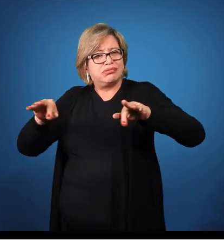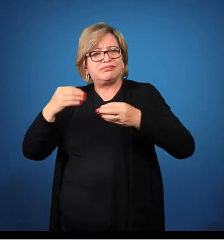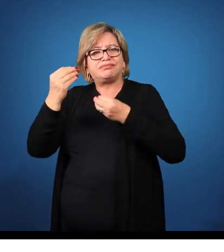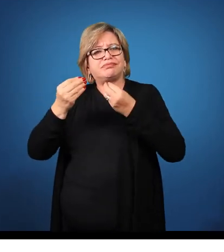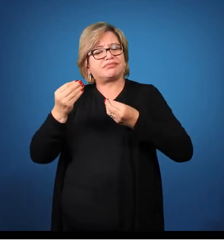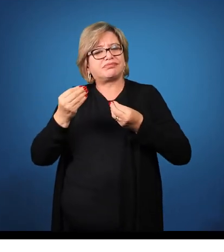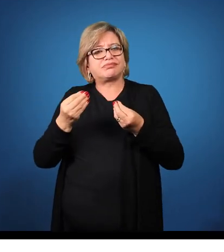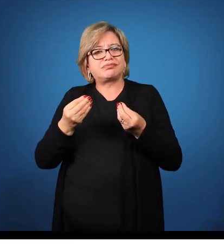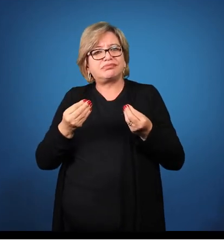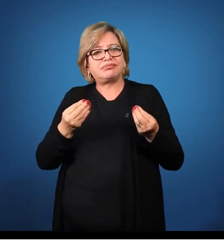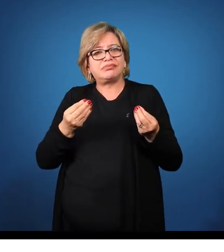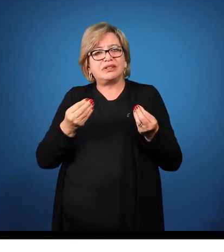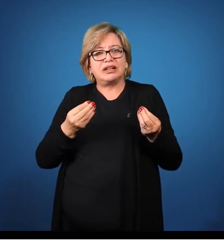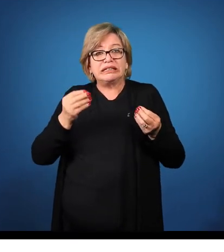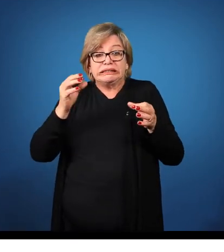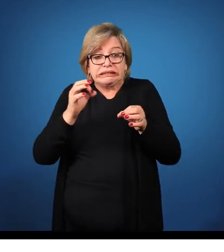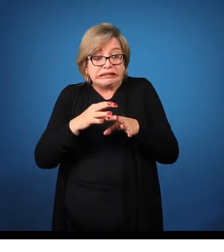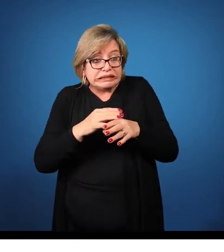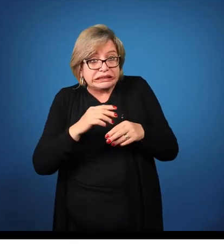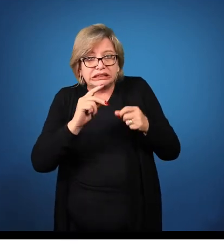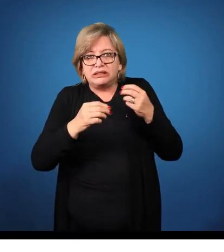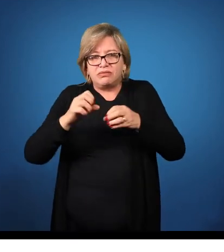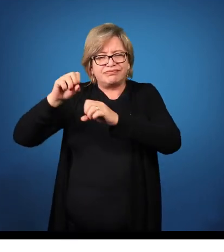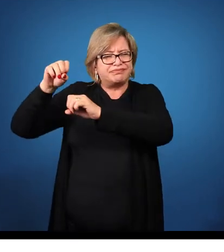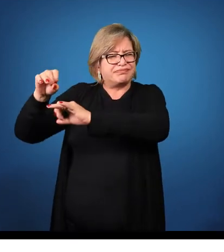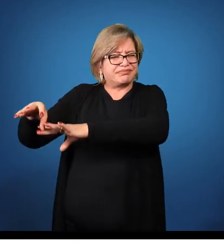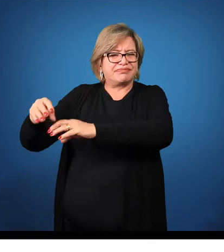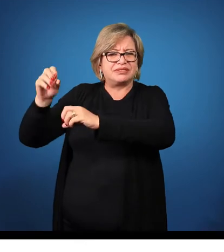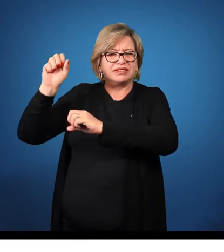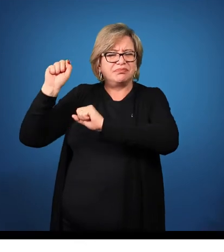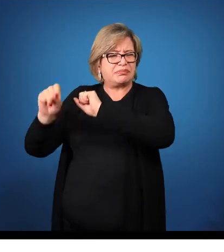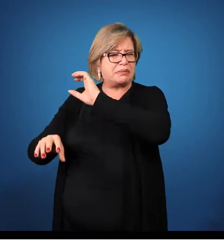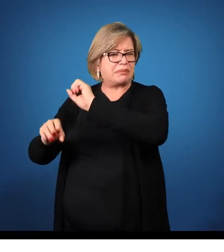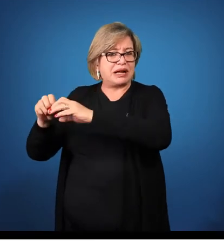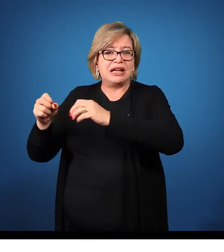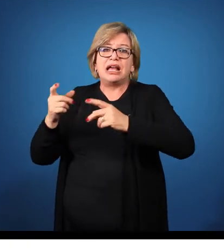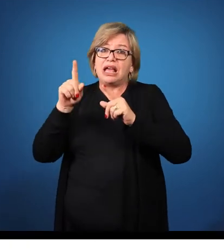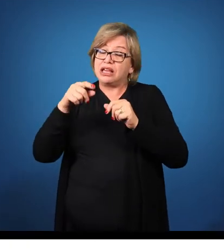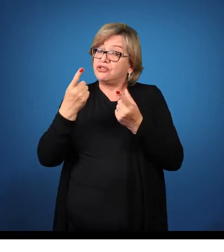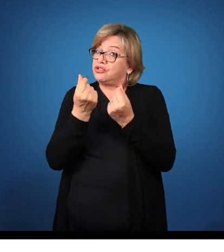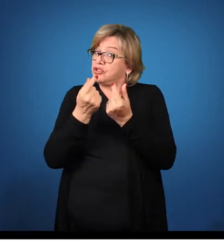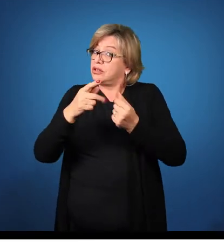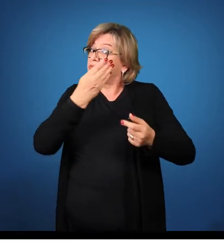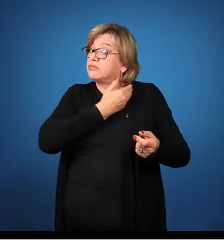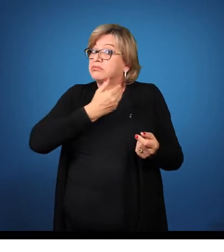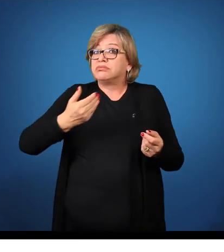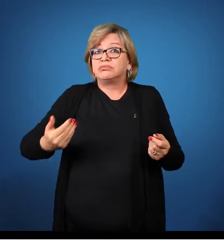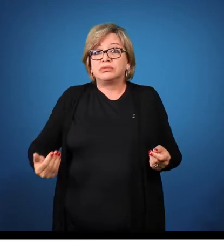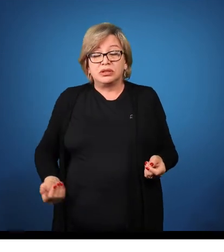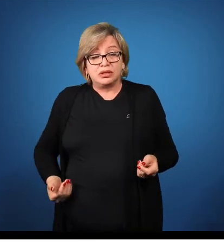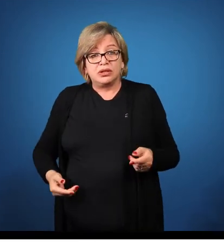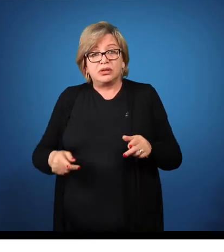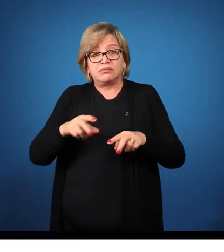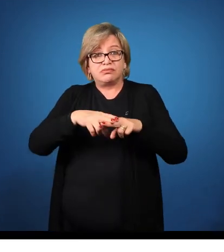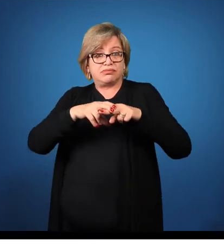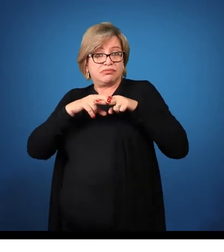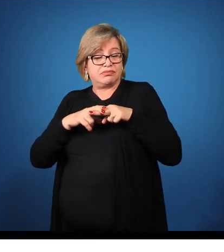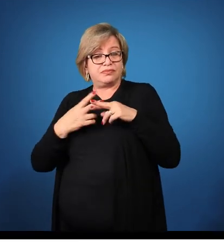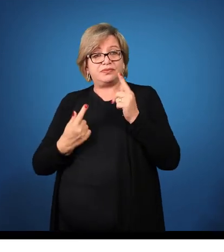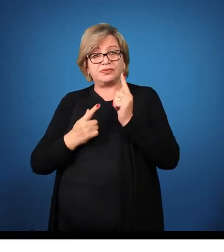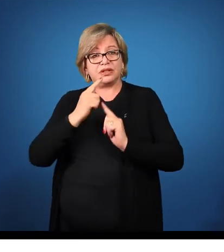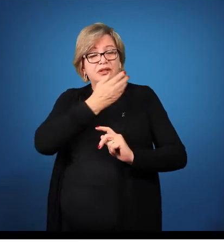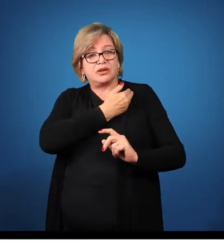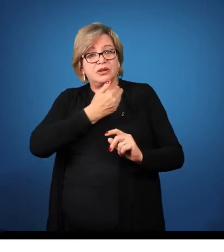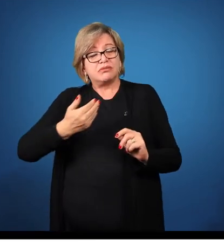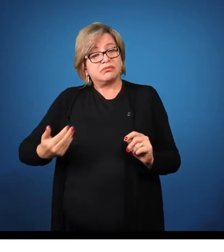acordo com a ordem de chegada, acabaram sendo desperdiçados. Ou seja, dinheiro público. Então, o gestor público, ele tem que ter